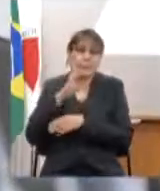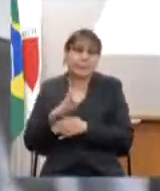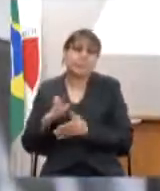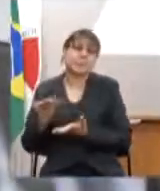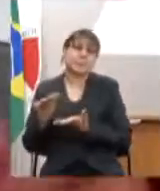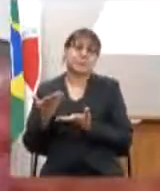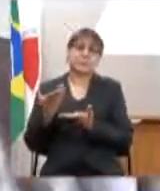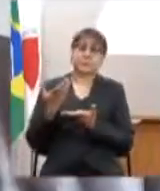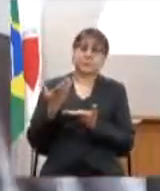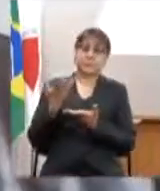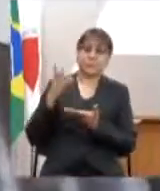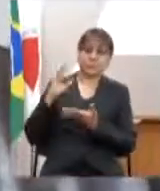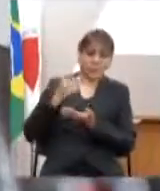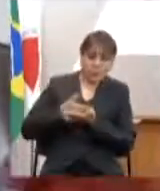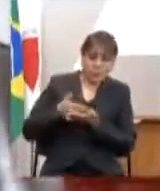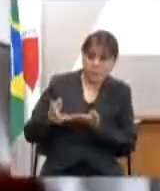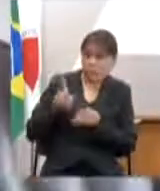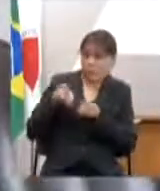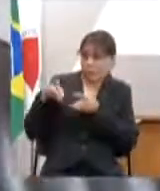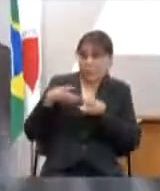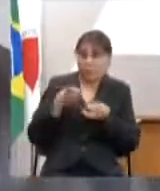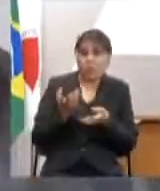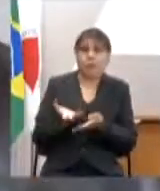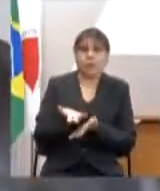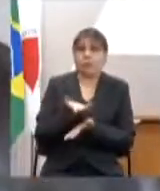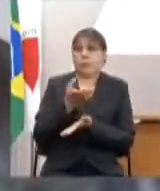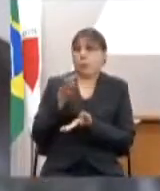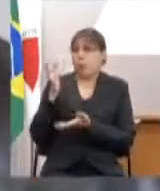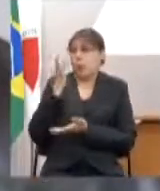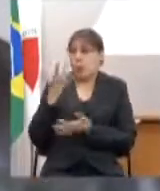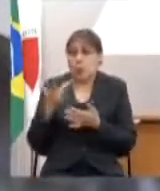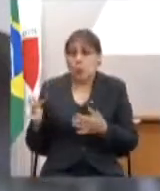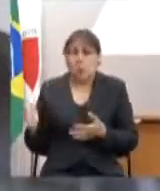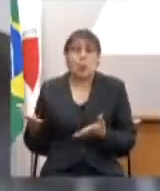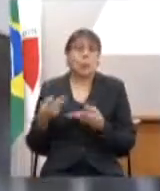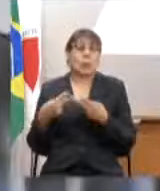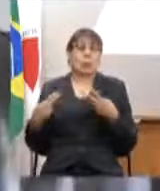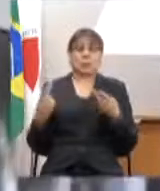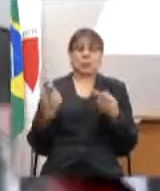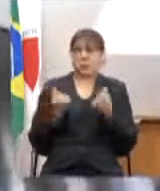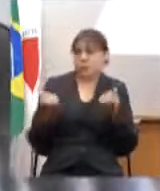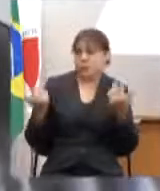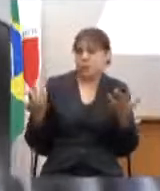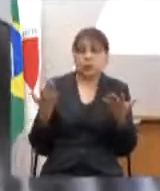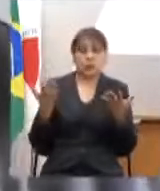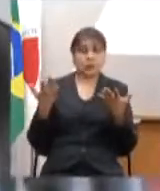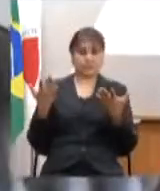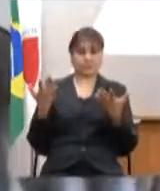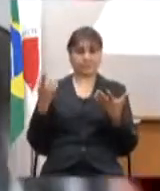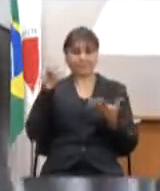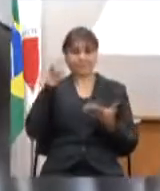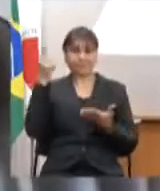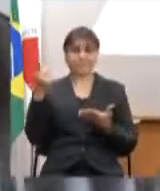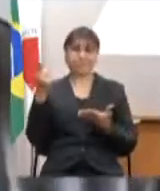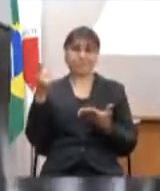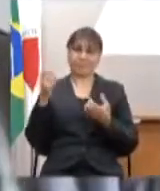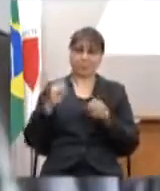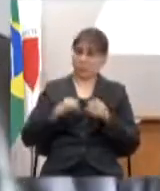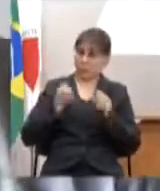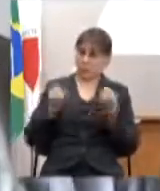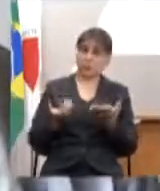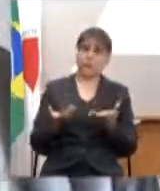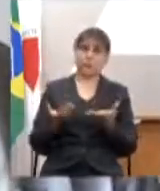vieram aqui explorar nossas riquezas nosso ouro teve a grande rebelião revolta que a gente não